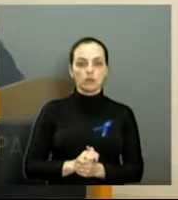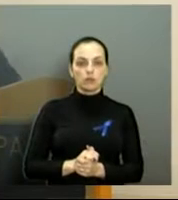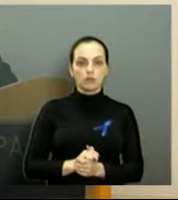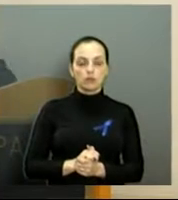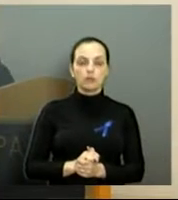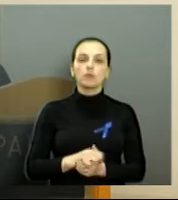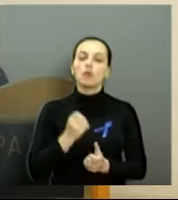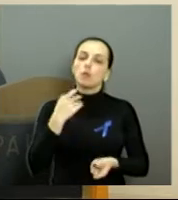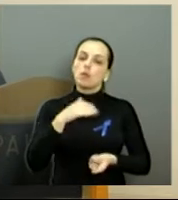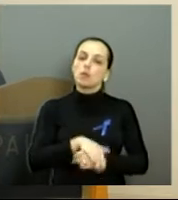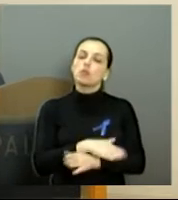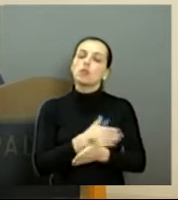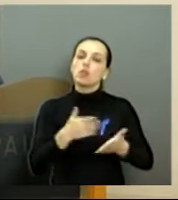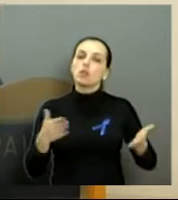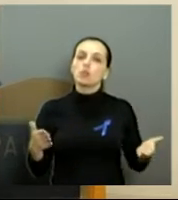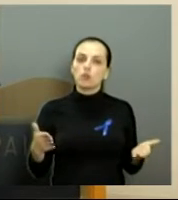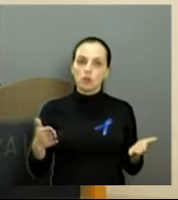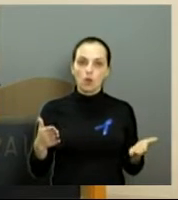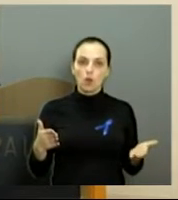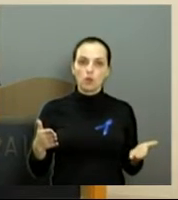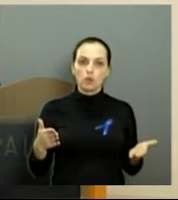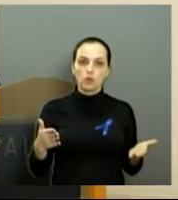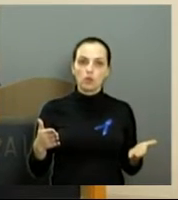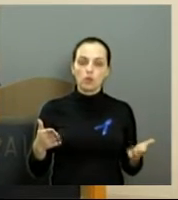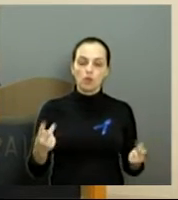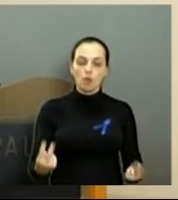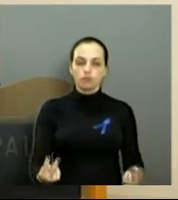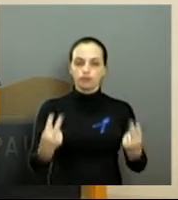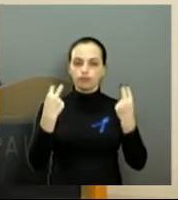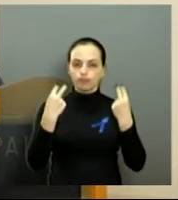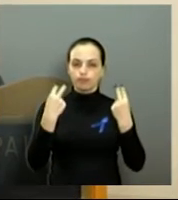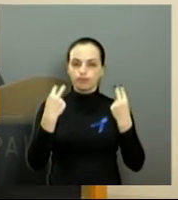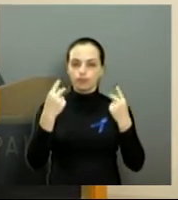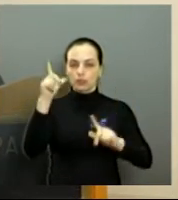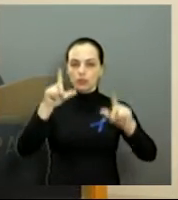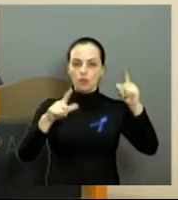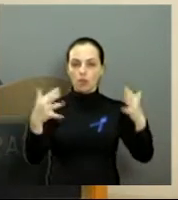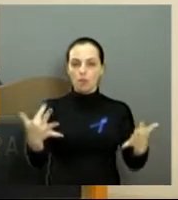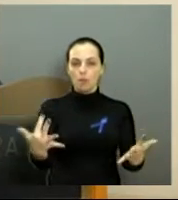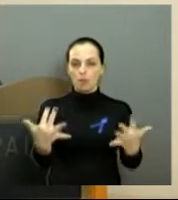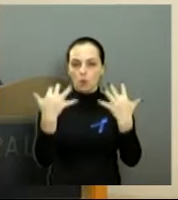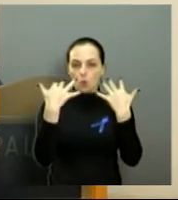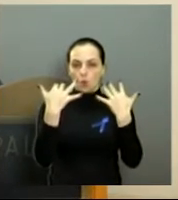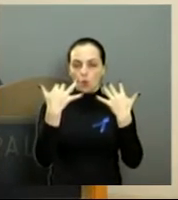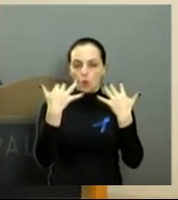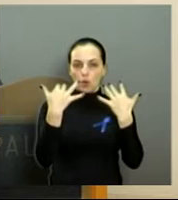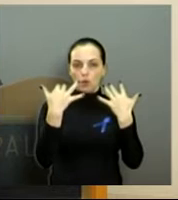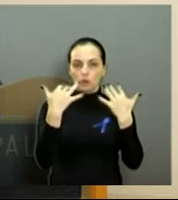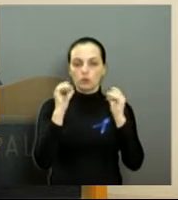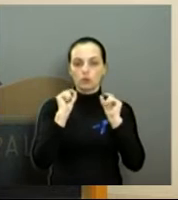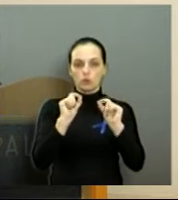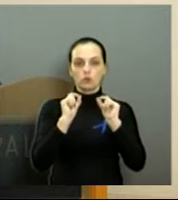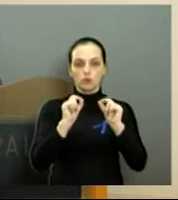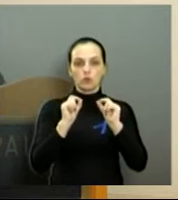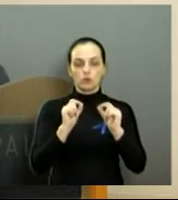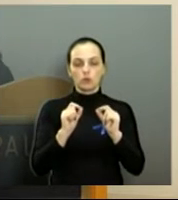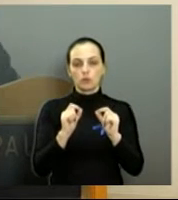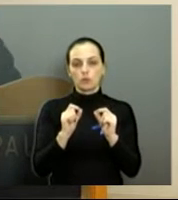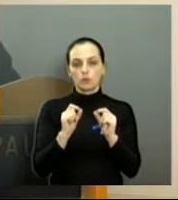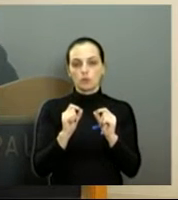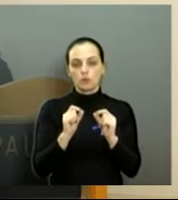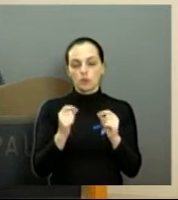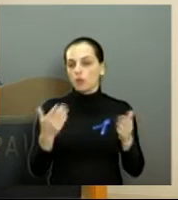Boa noite a todos, todos que nos acompanham aqui no plenário, nos assistem pela transmissão, nos ouvem pela Rádio